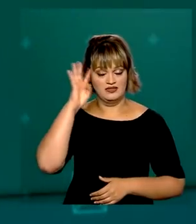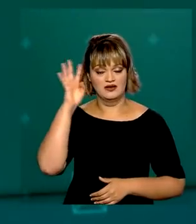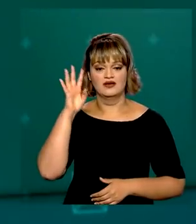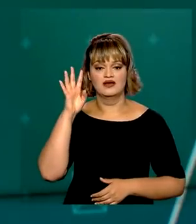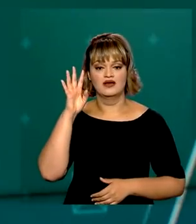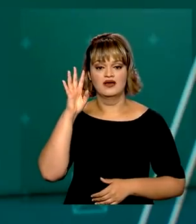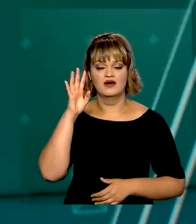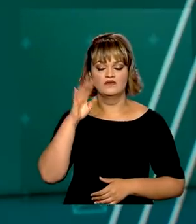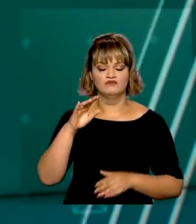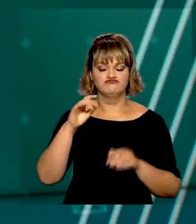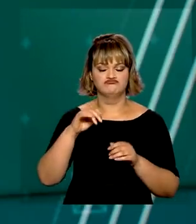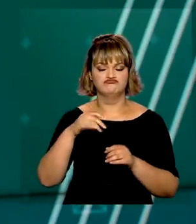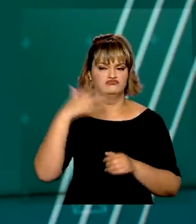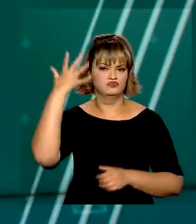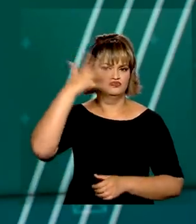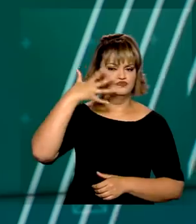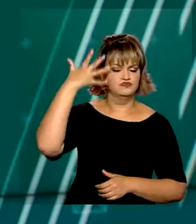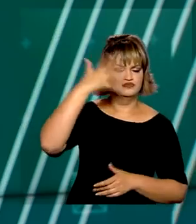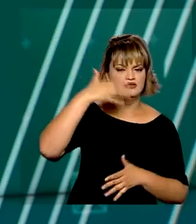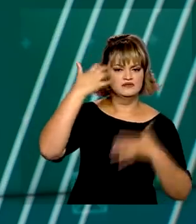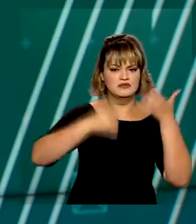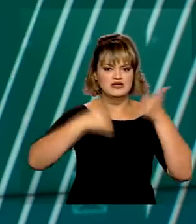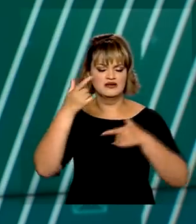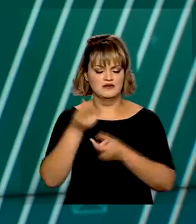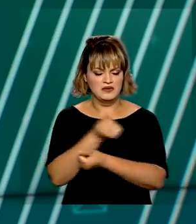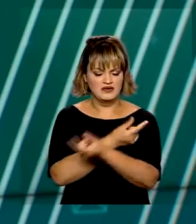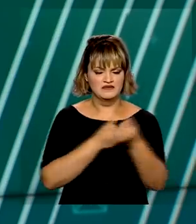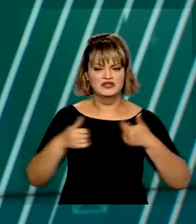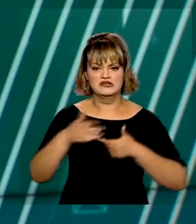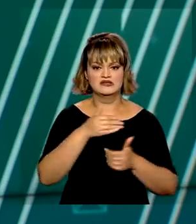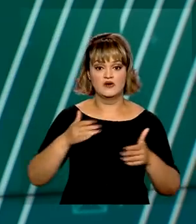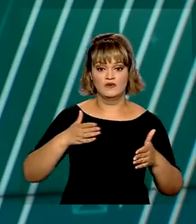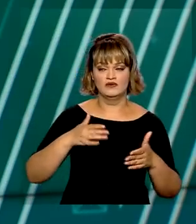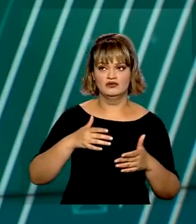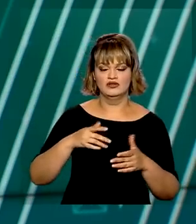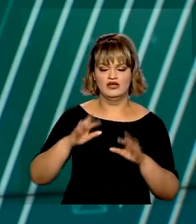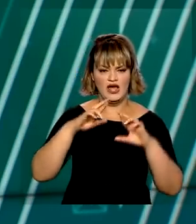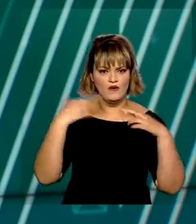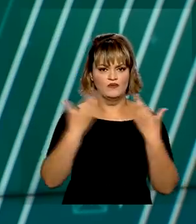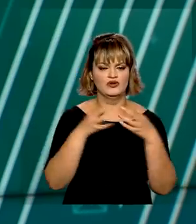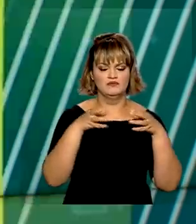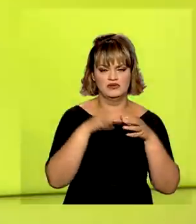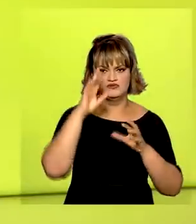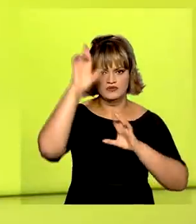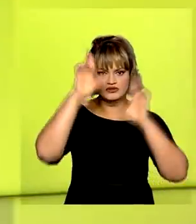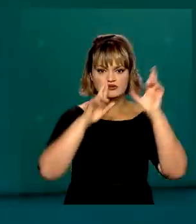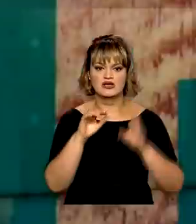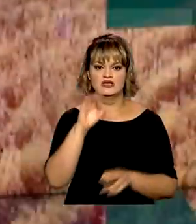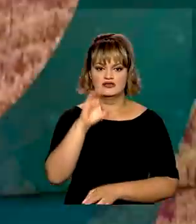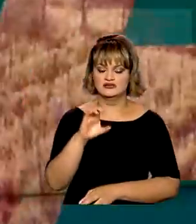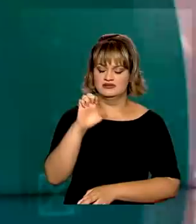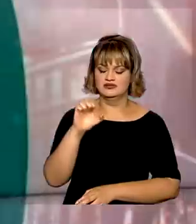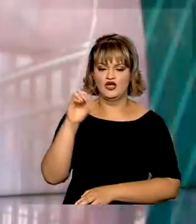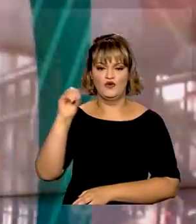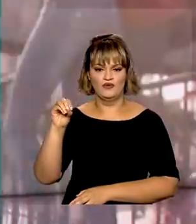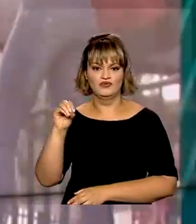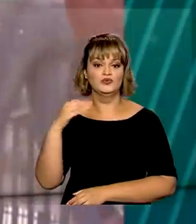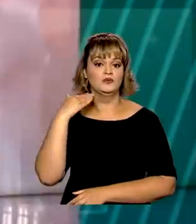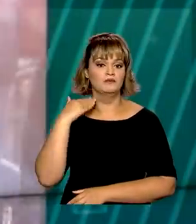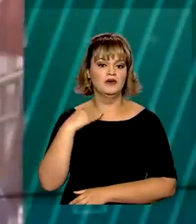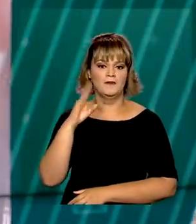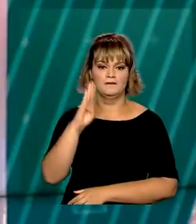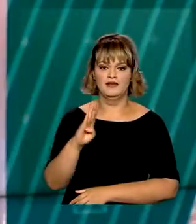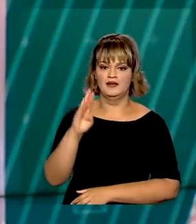das principais conferências do mercado financeiro, que reúne líderes da economia e da política, a CEO Conferência do Banco BTG